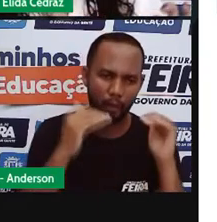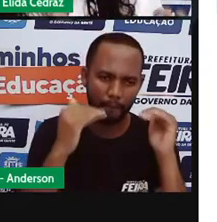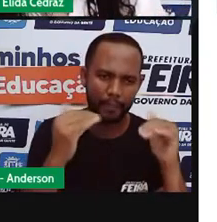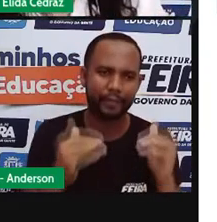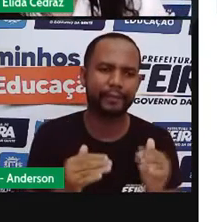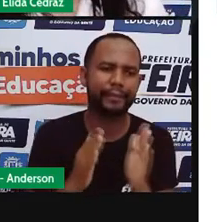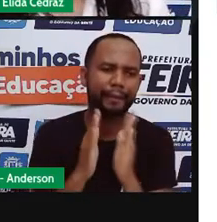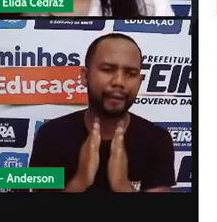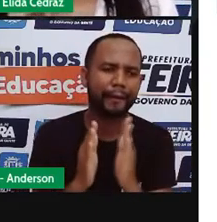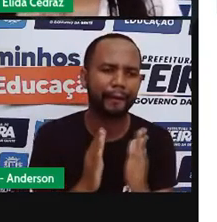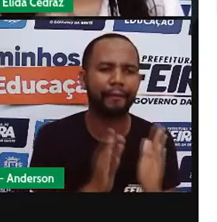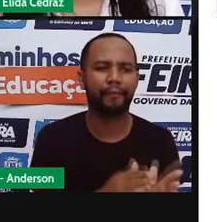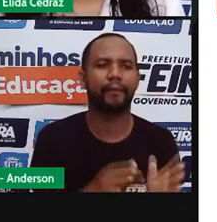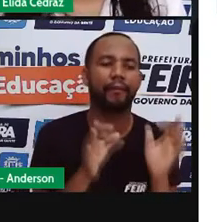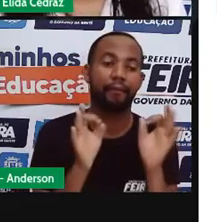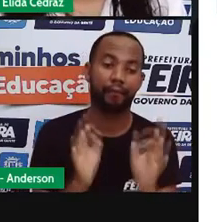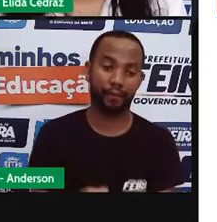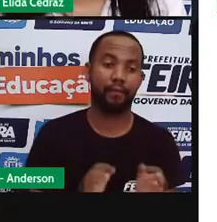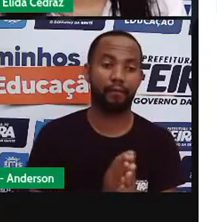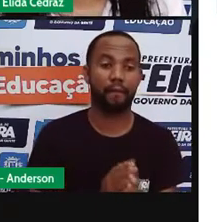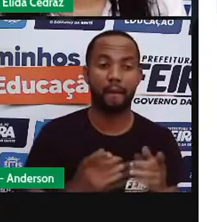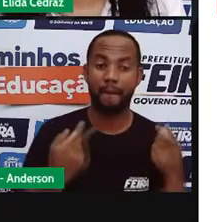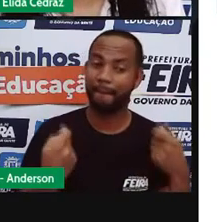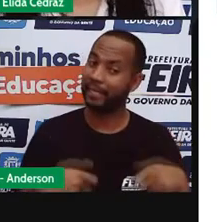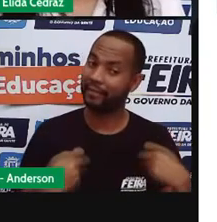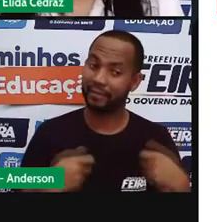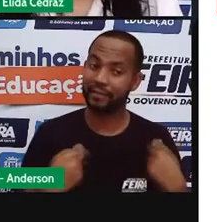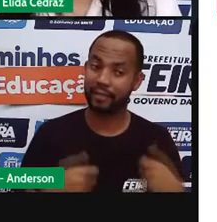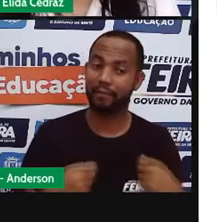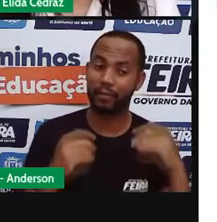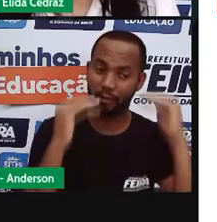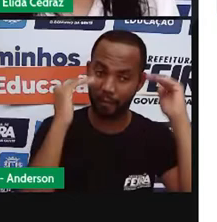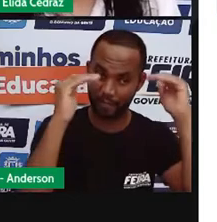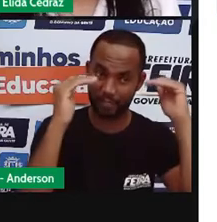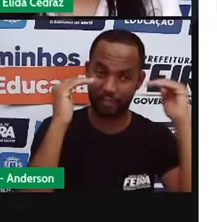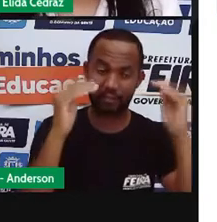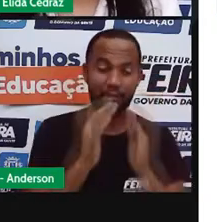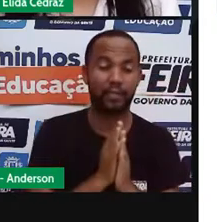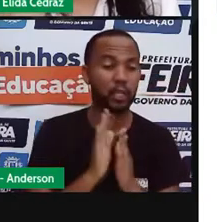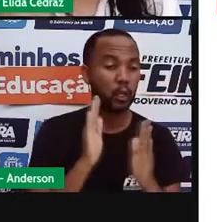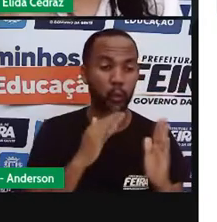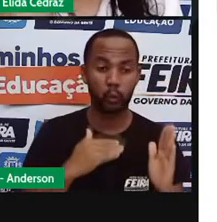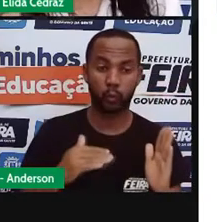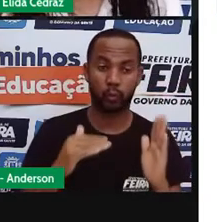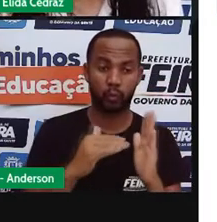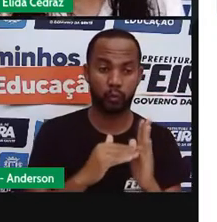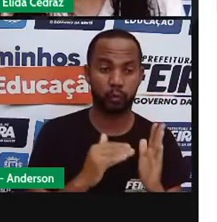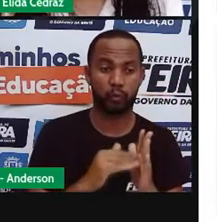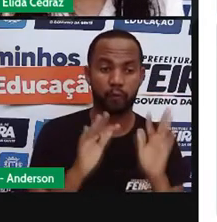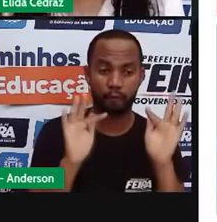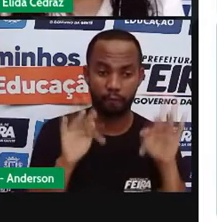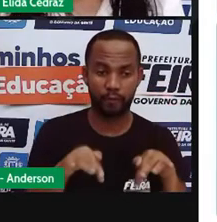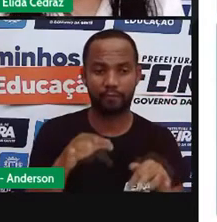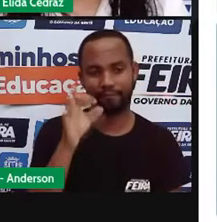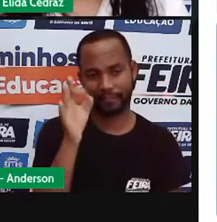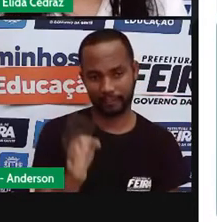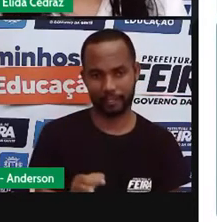Cada passo a passo nós precisamos seguir para que tudo no final, ó, descer.